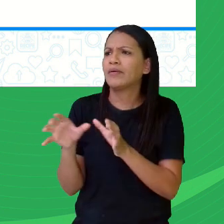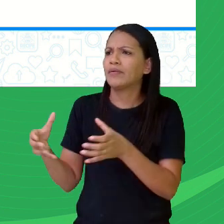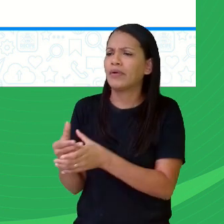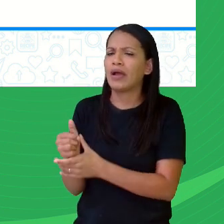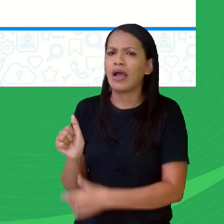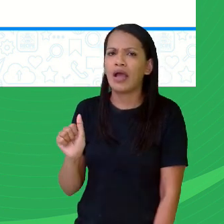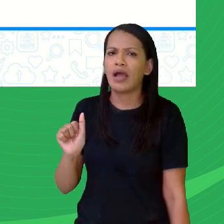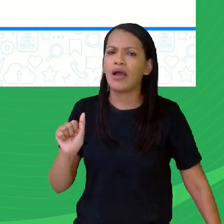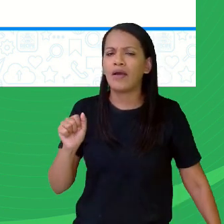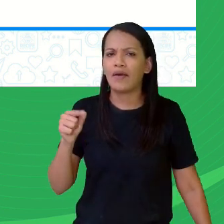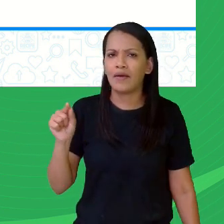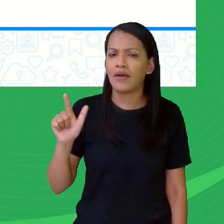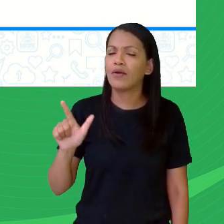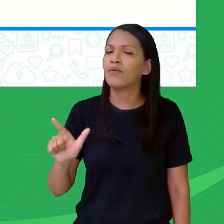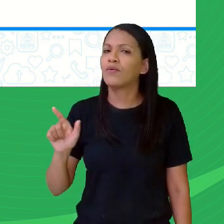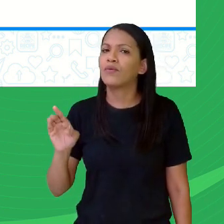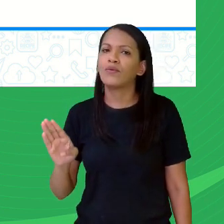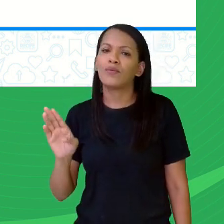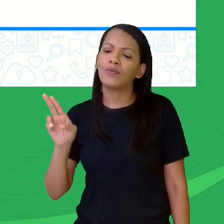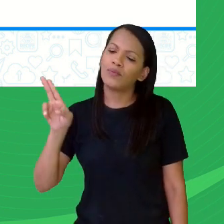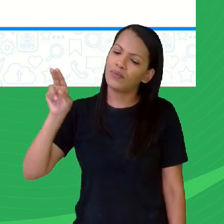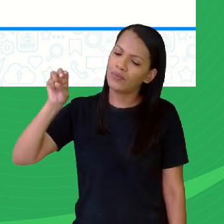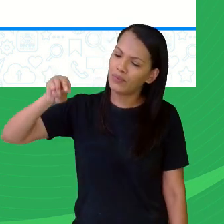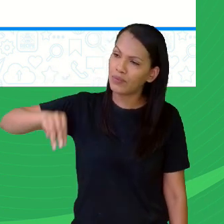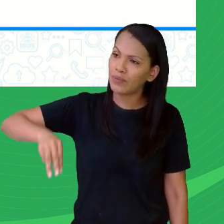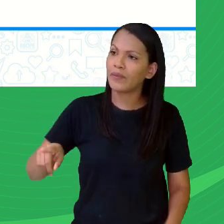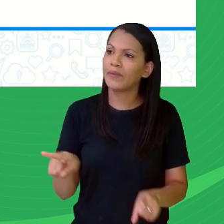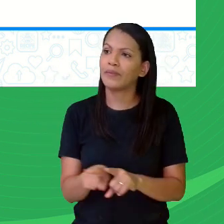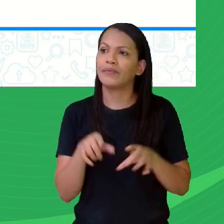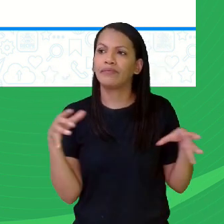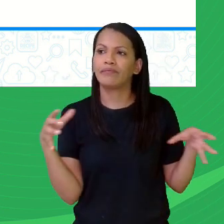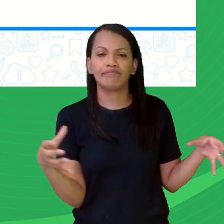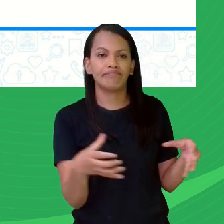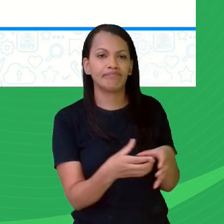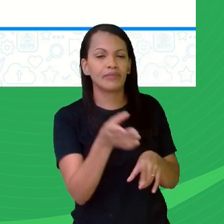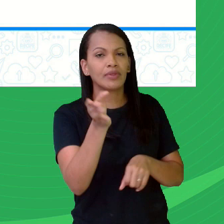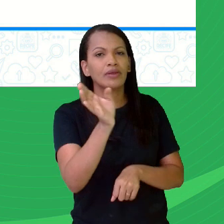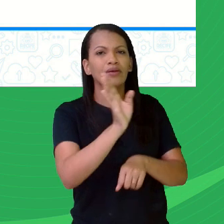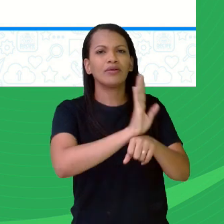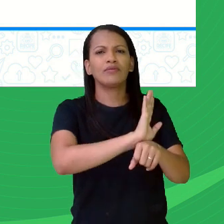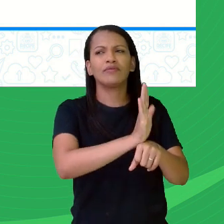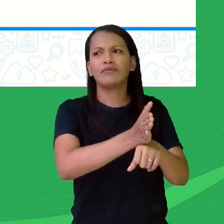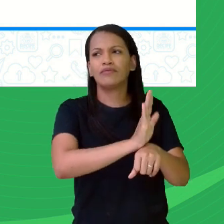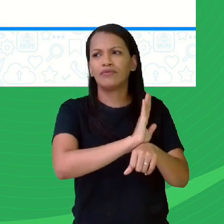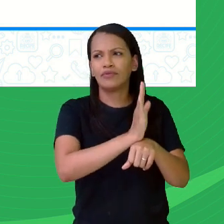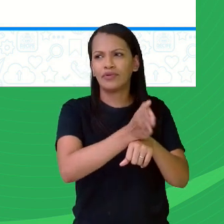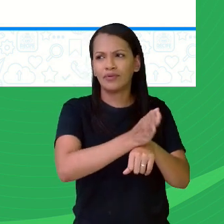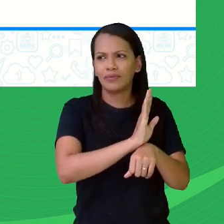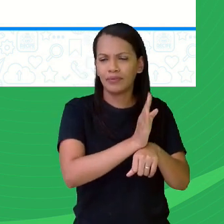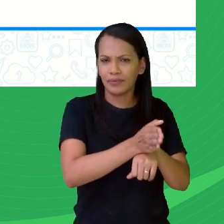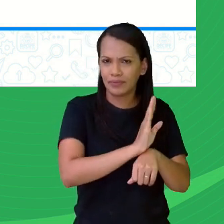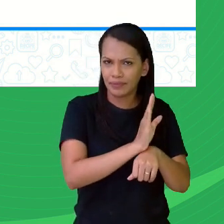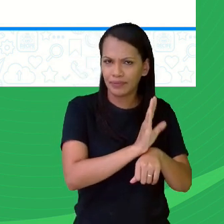cinemateca. É o coletivo aí, um local, geralmente, existe assim, na cidade,